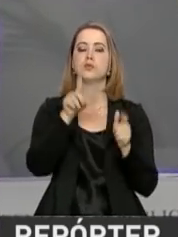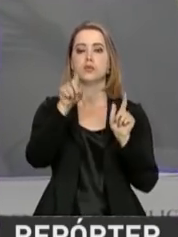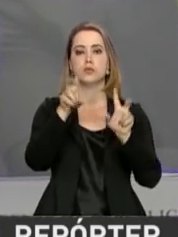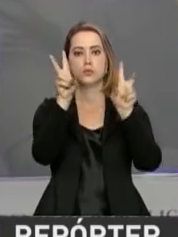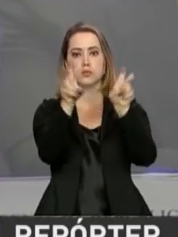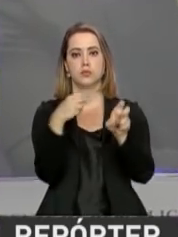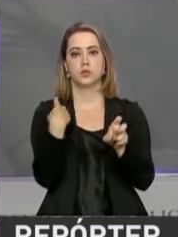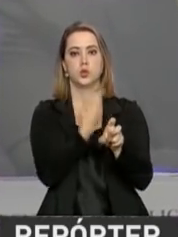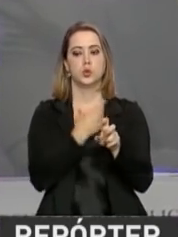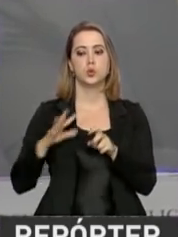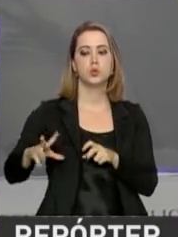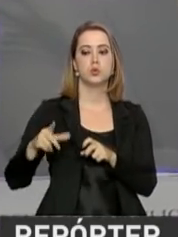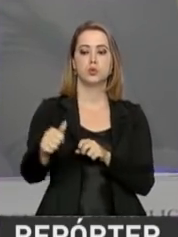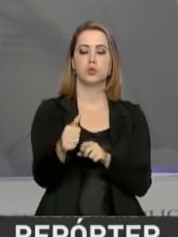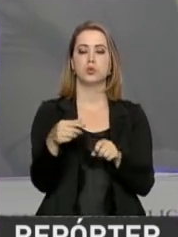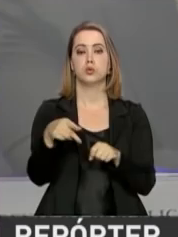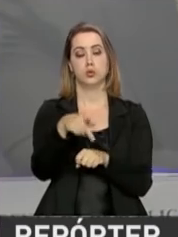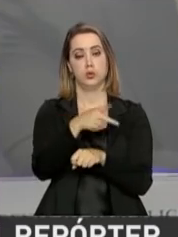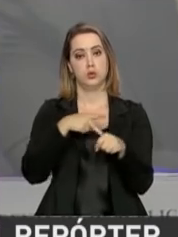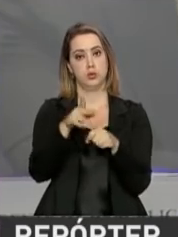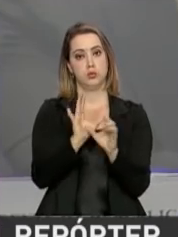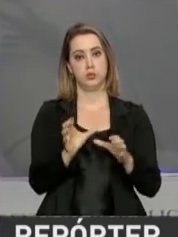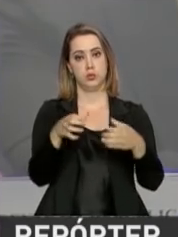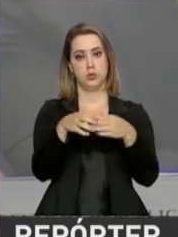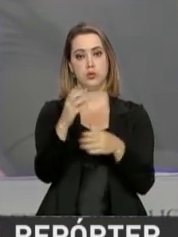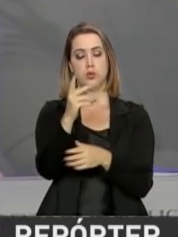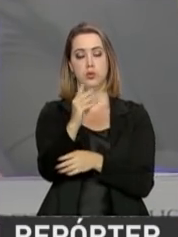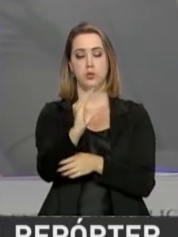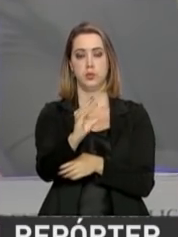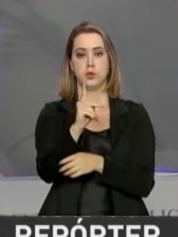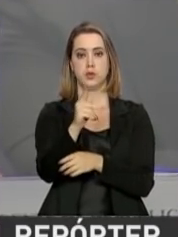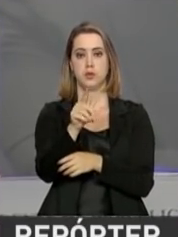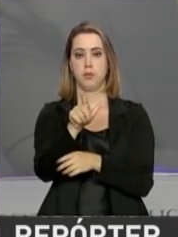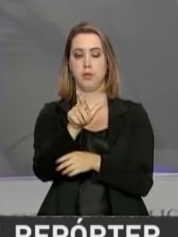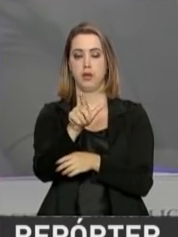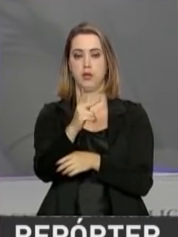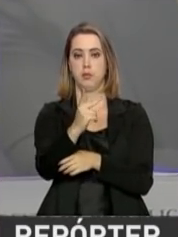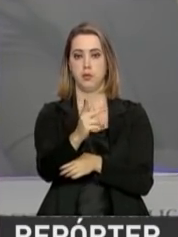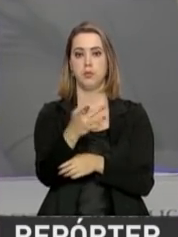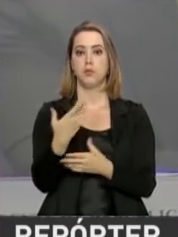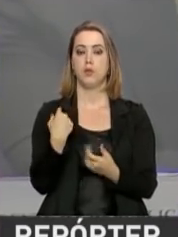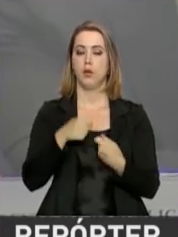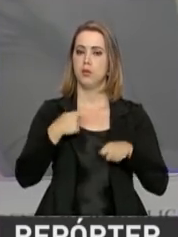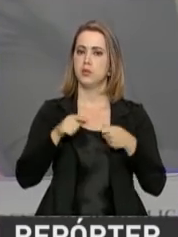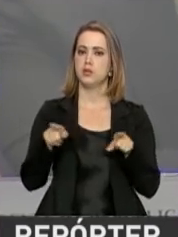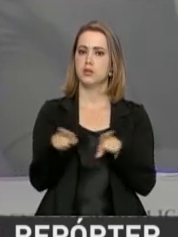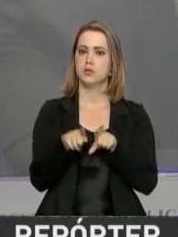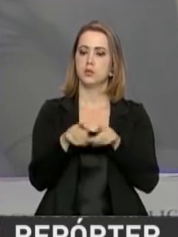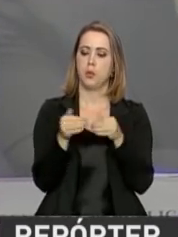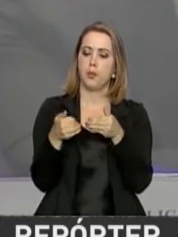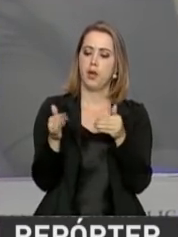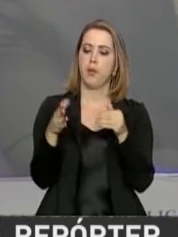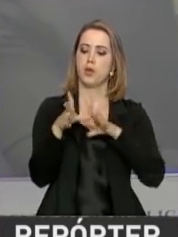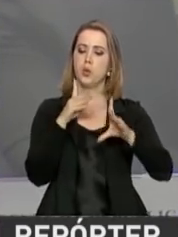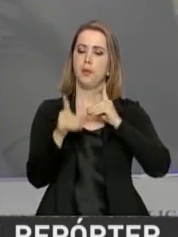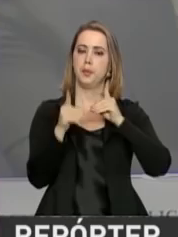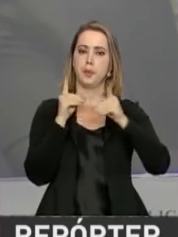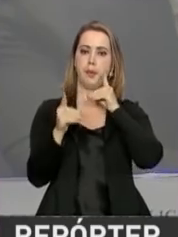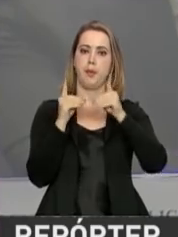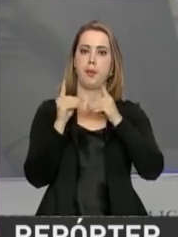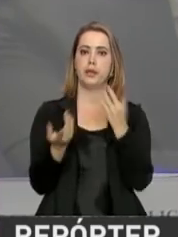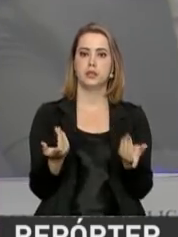devemos nós, todos os países da Cplp, fazer. Precisamos também da abertura ao diálogo e da